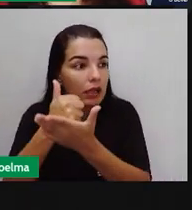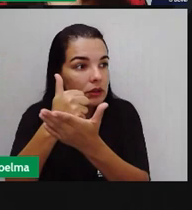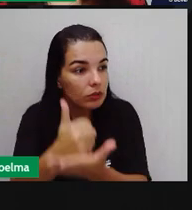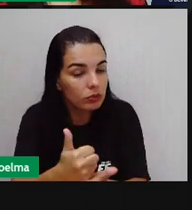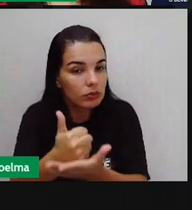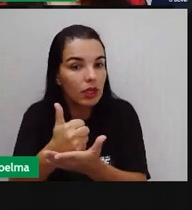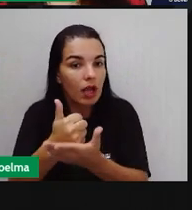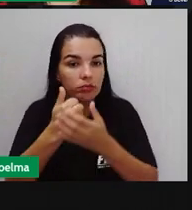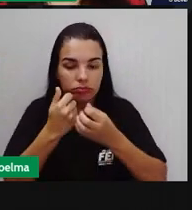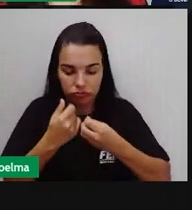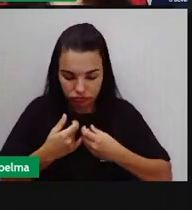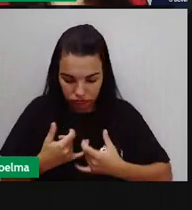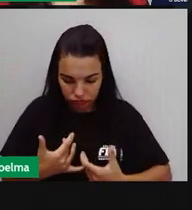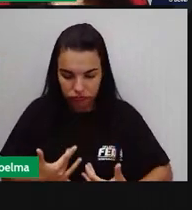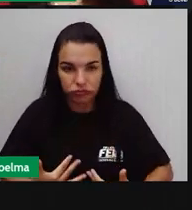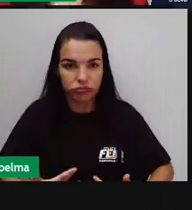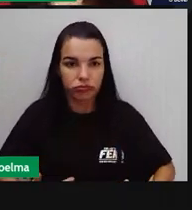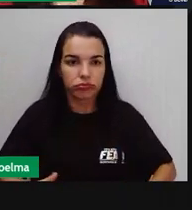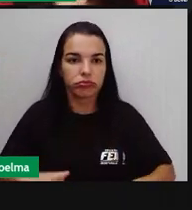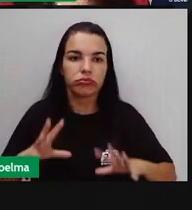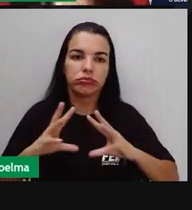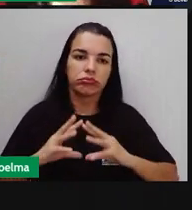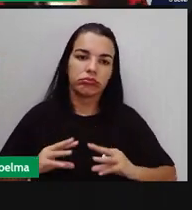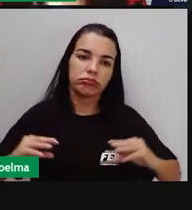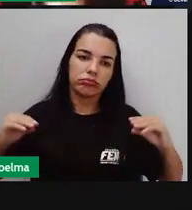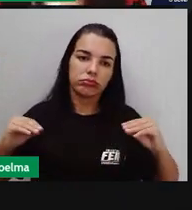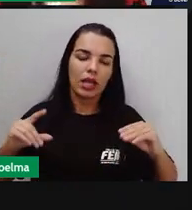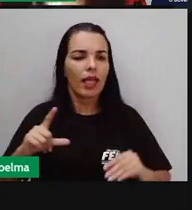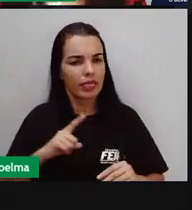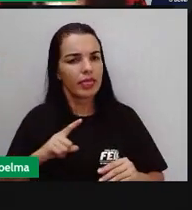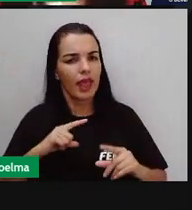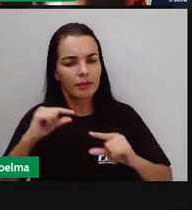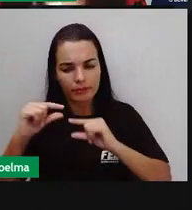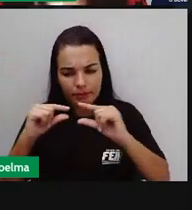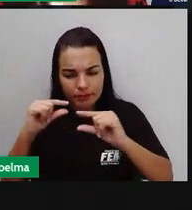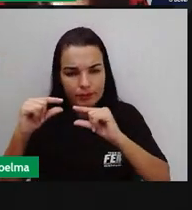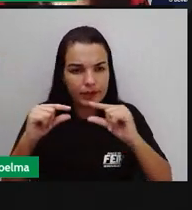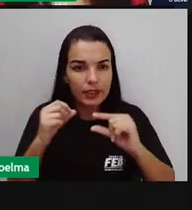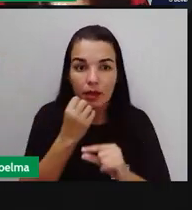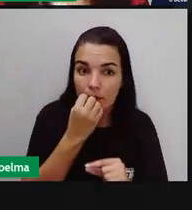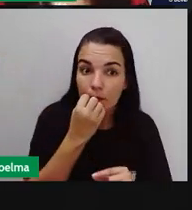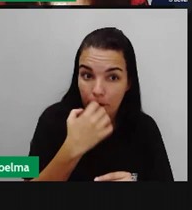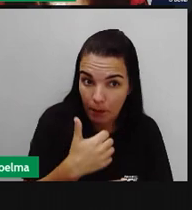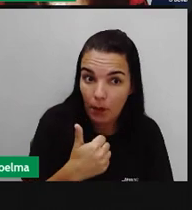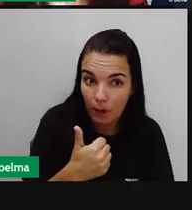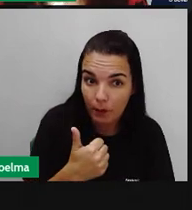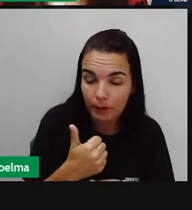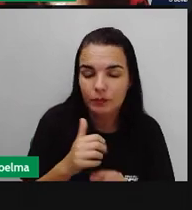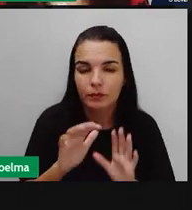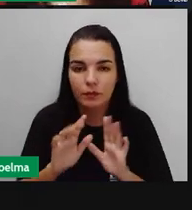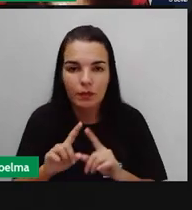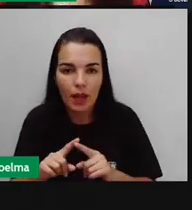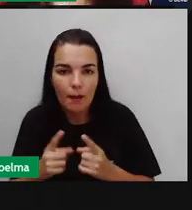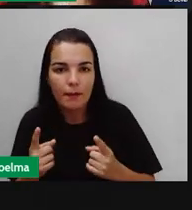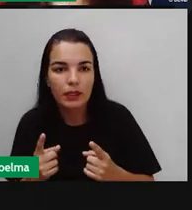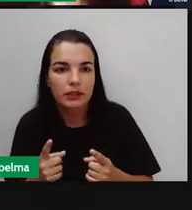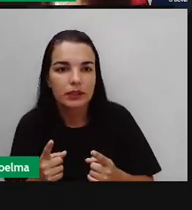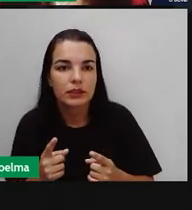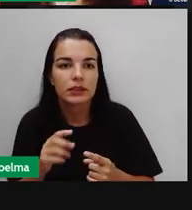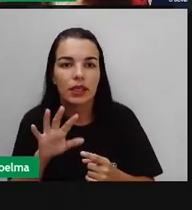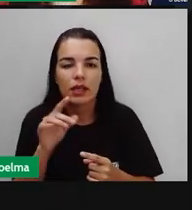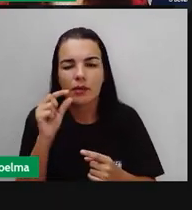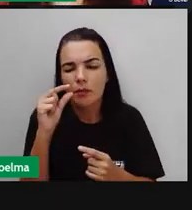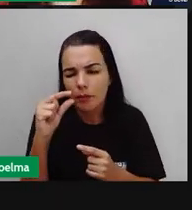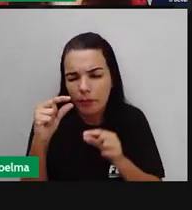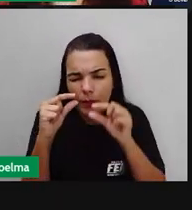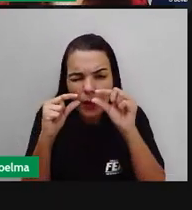aí no processo digestório. Então, nós temos micro-organismos úteis. A maioria dos micro-organismos causam mal para a gente. Uma